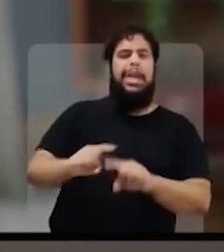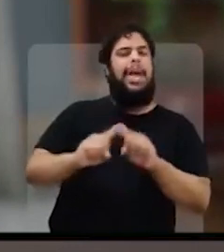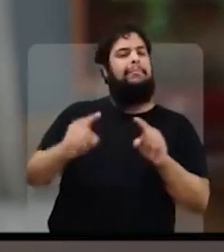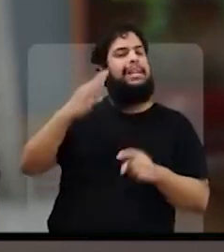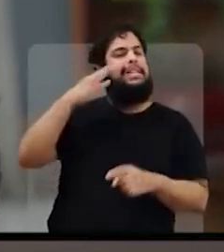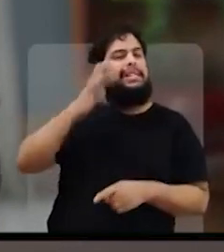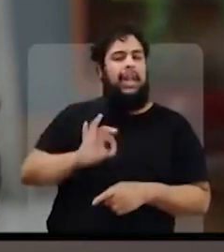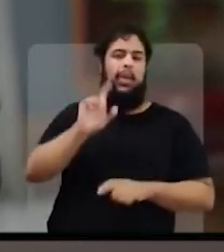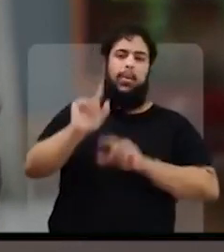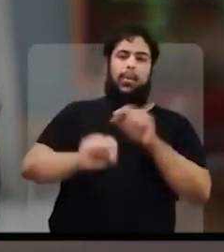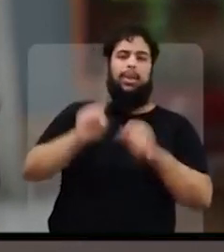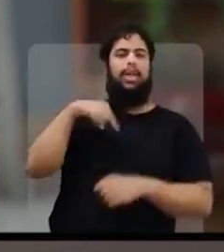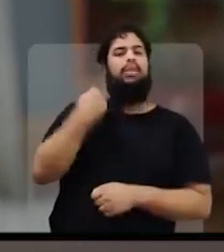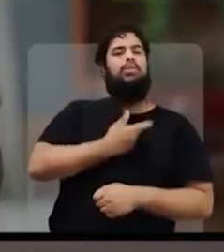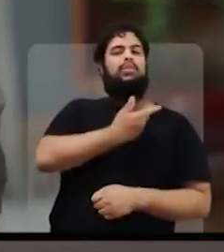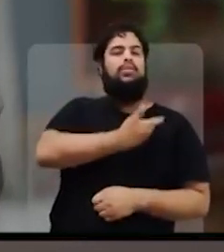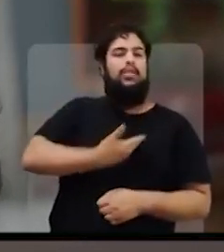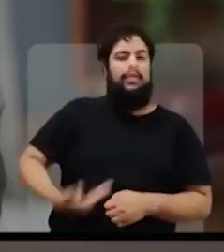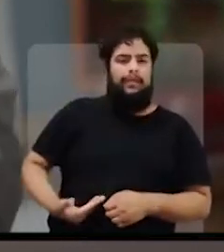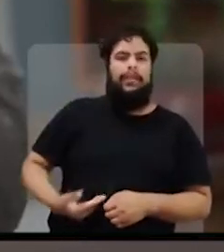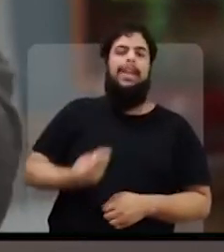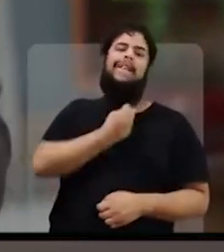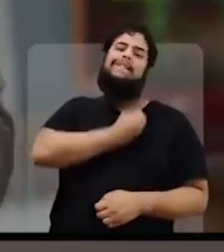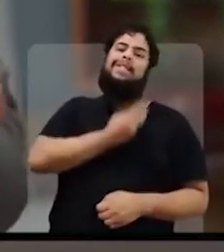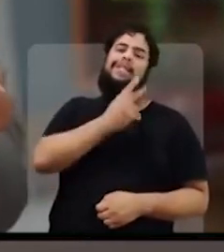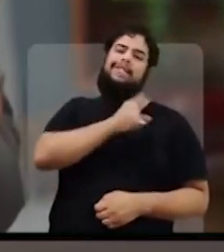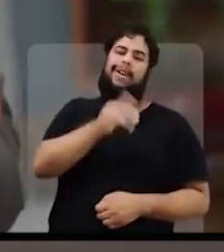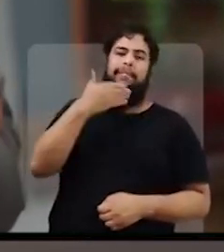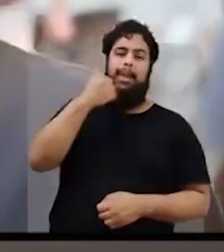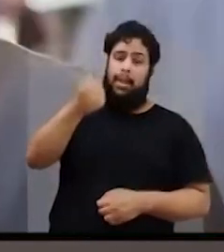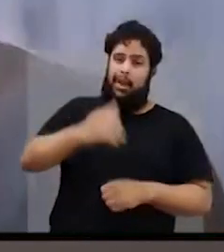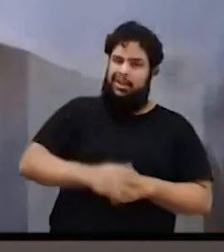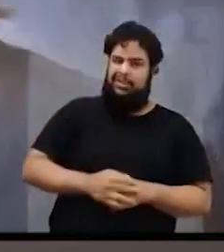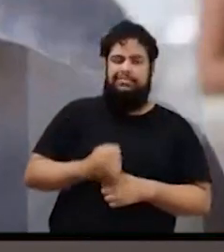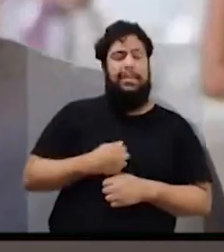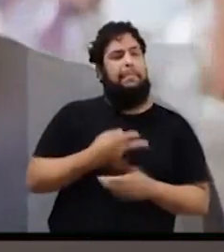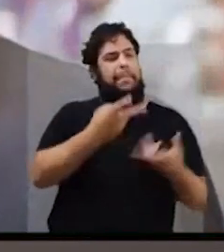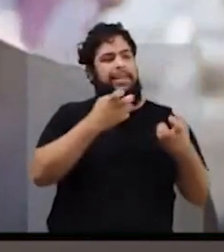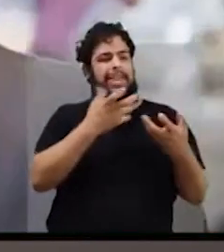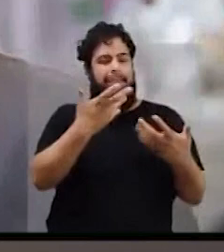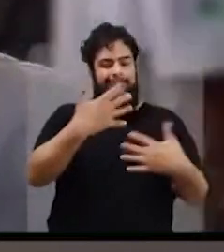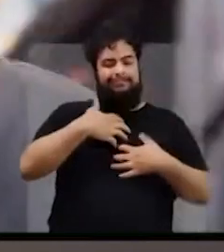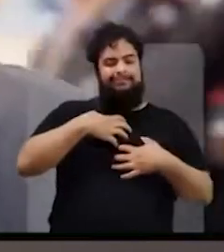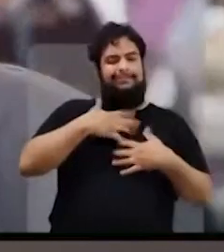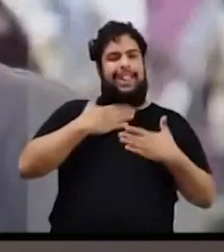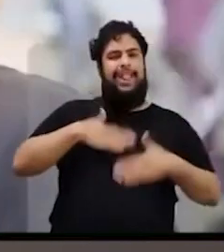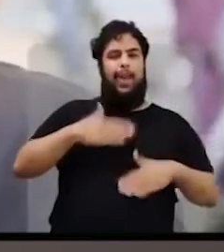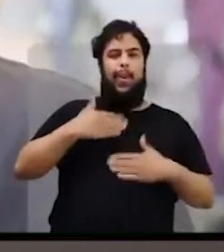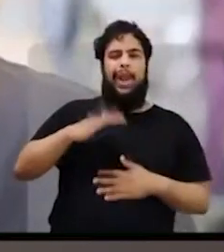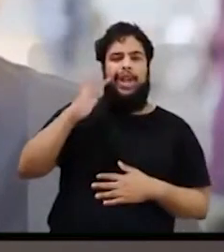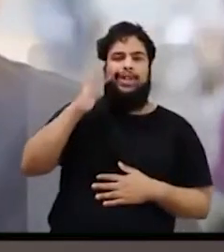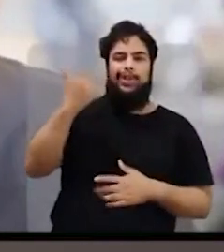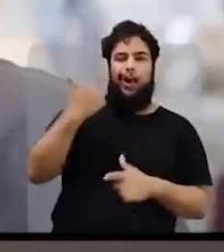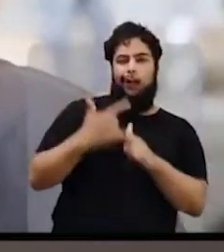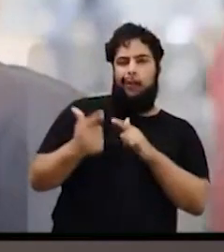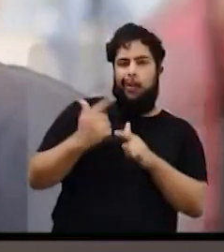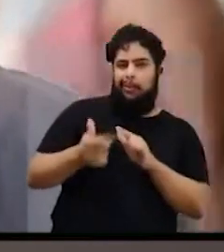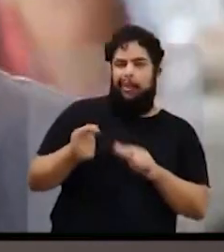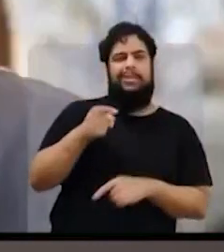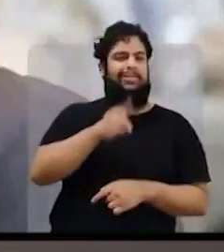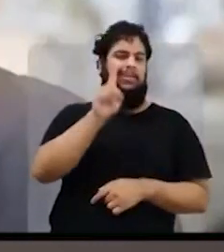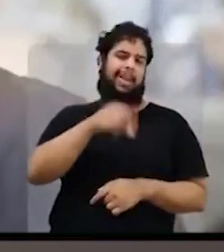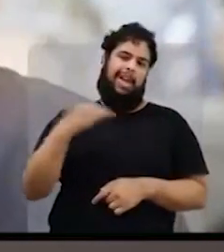Mas pode ter certeza, no nosso governo, a vida vai melhorar. Você vê a serenidade com que ele resolve os